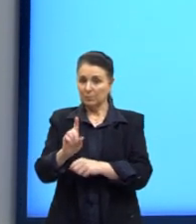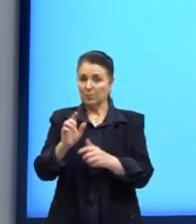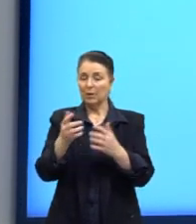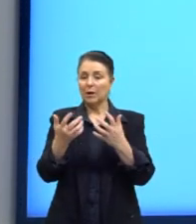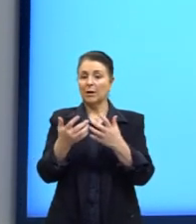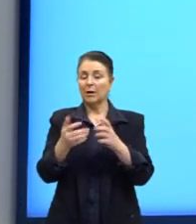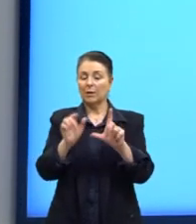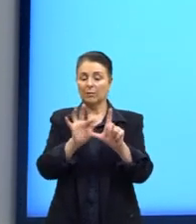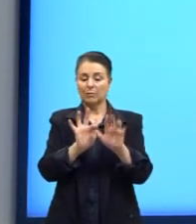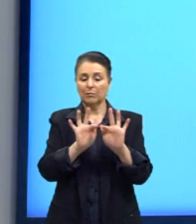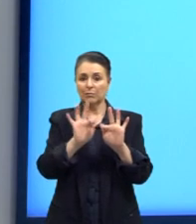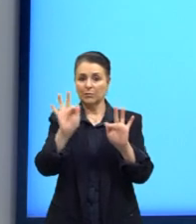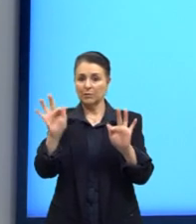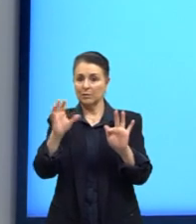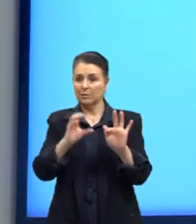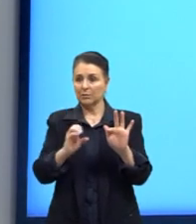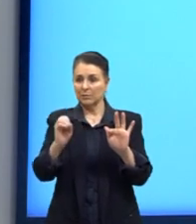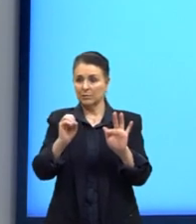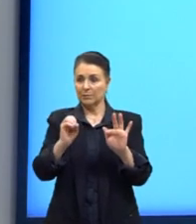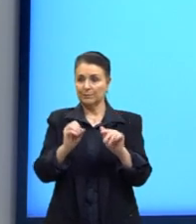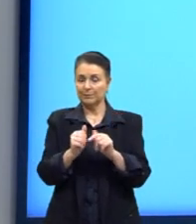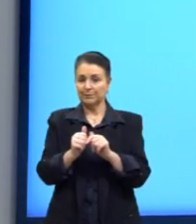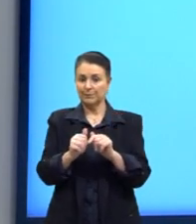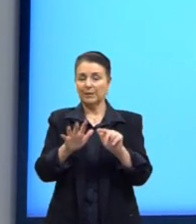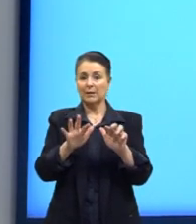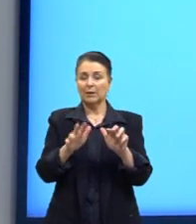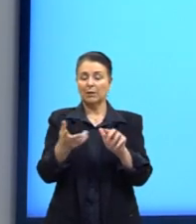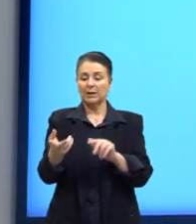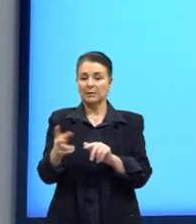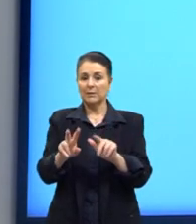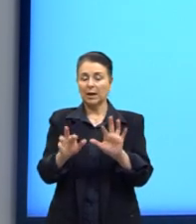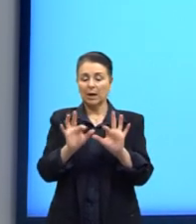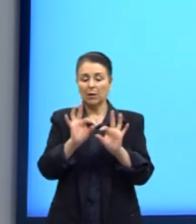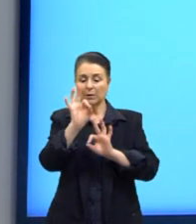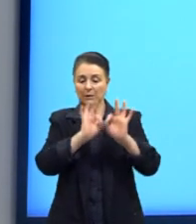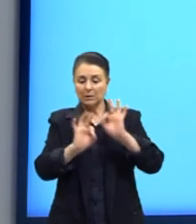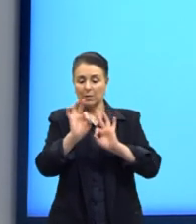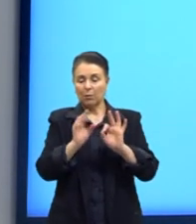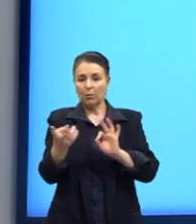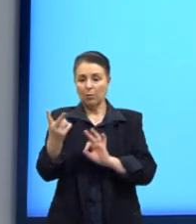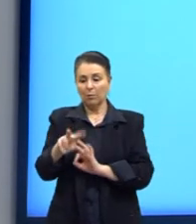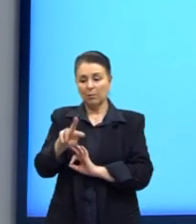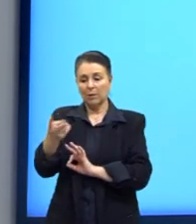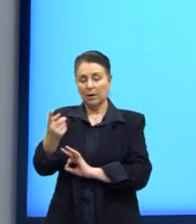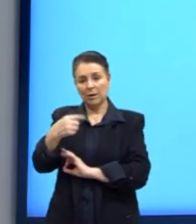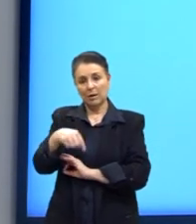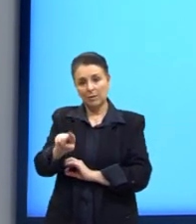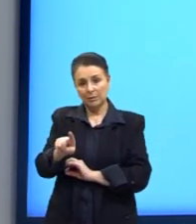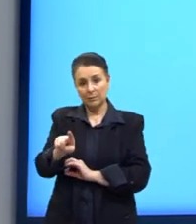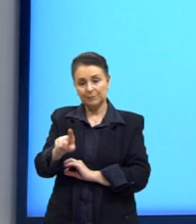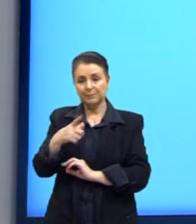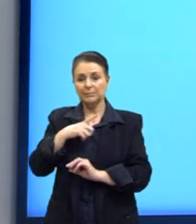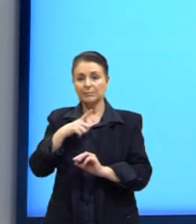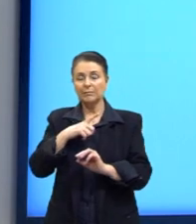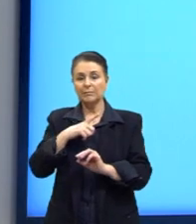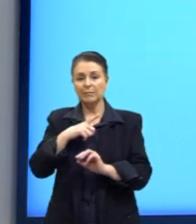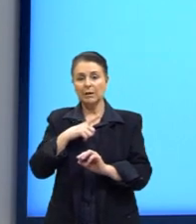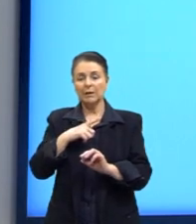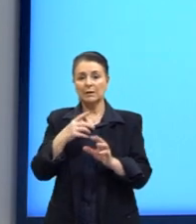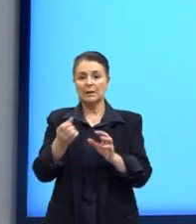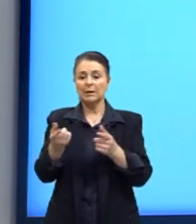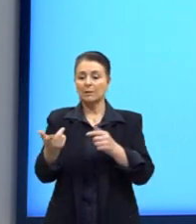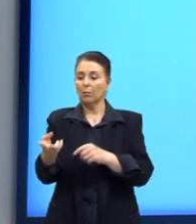Então, teria justamente essa coordenada contrária uma da outra. Então, por isso, elas são consideradas